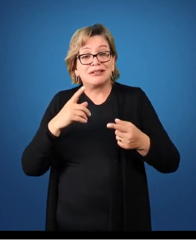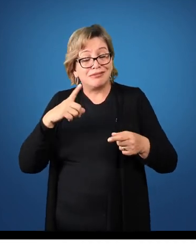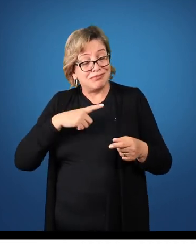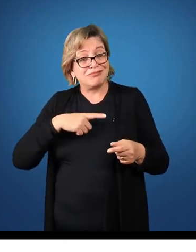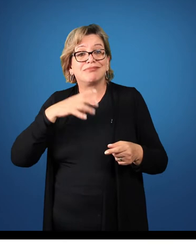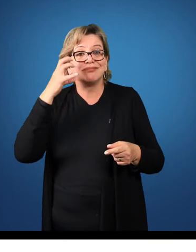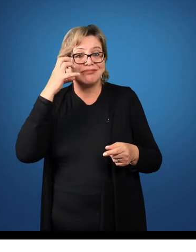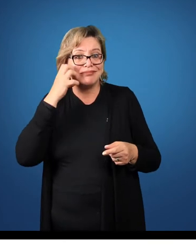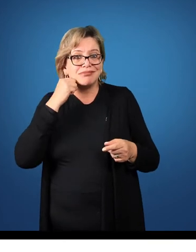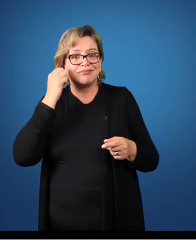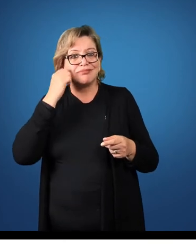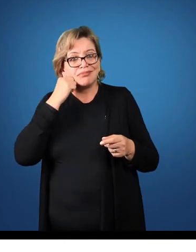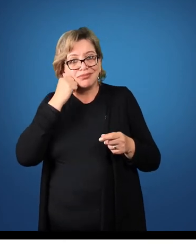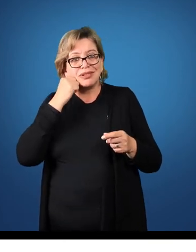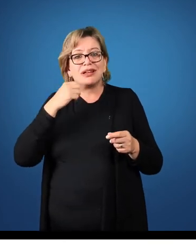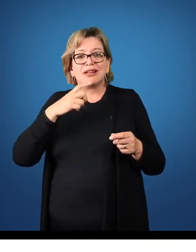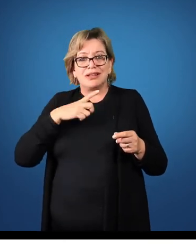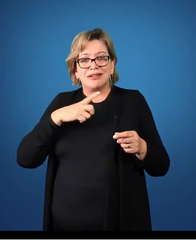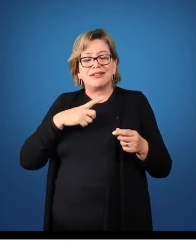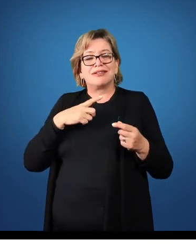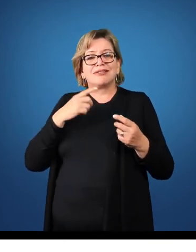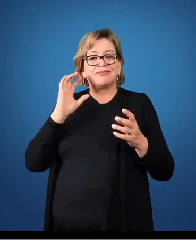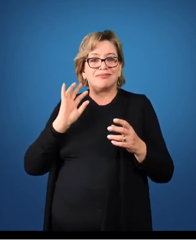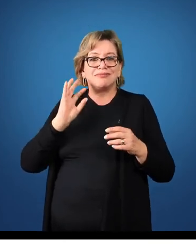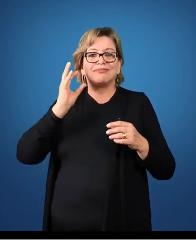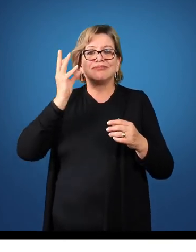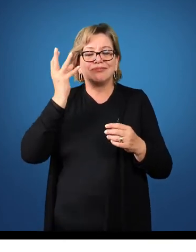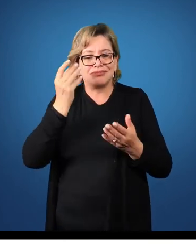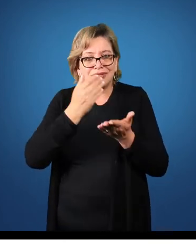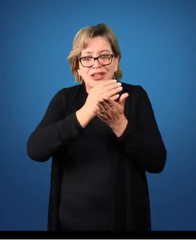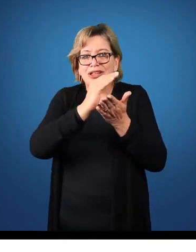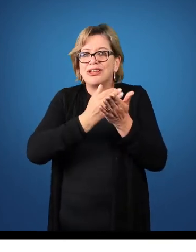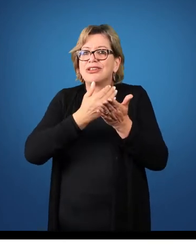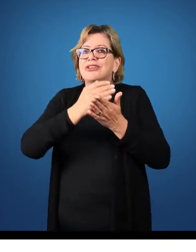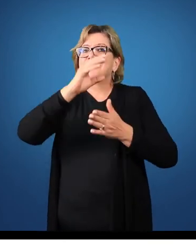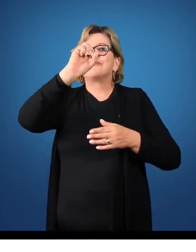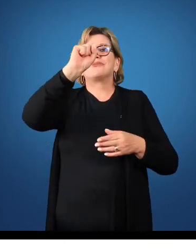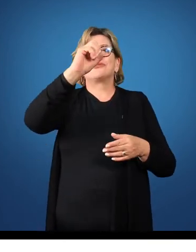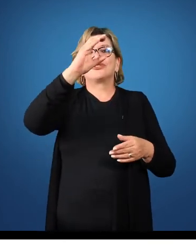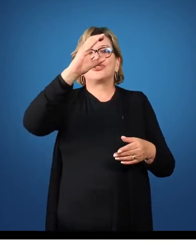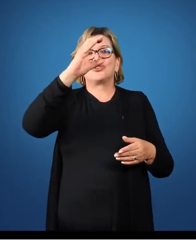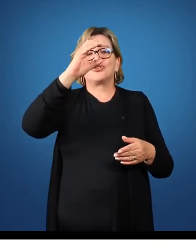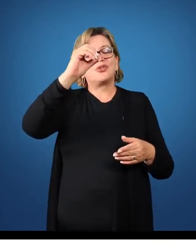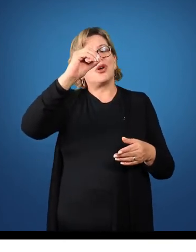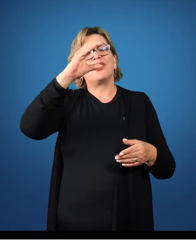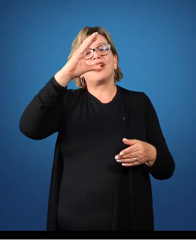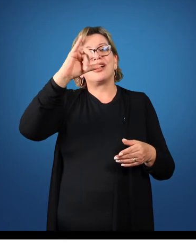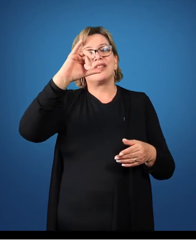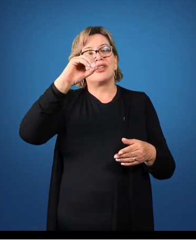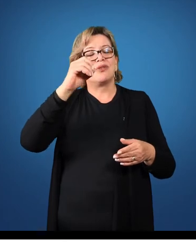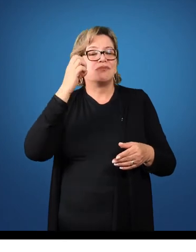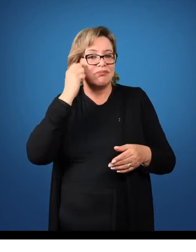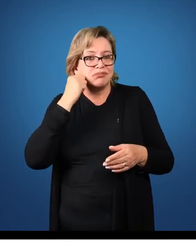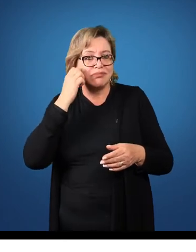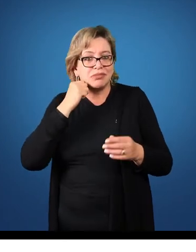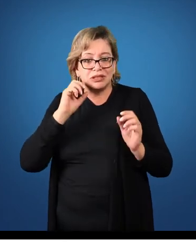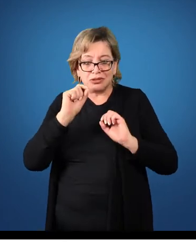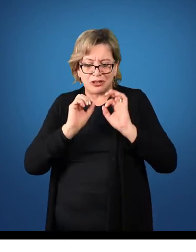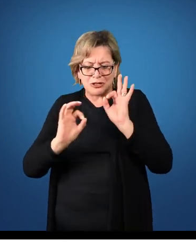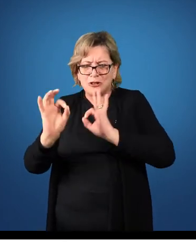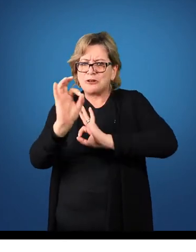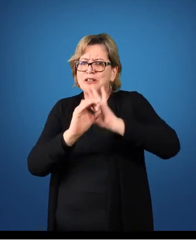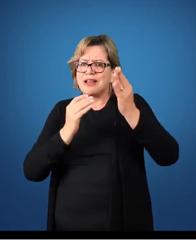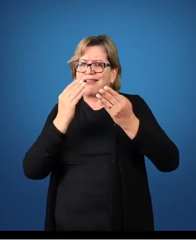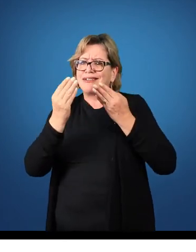lucrativas. Elas dão retorno para os seus sócios e acionistas. Então, essa sistemática tem que ser bem